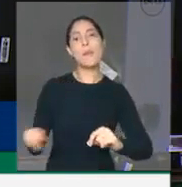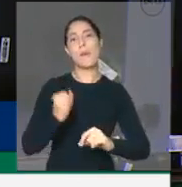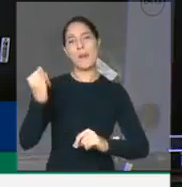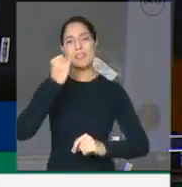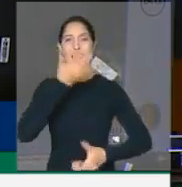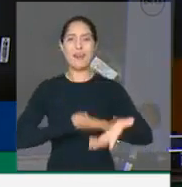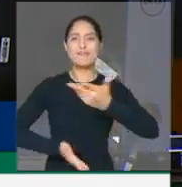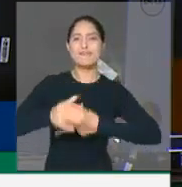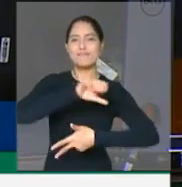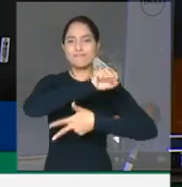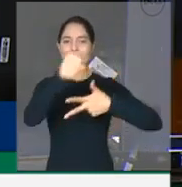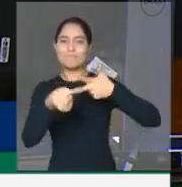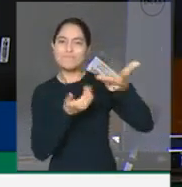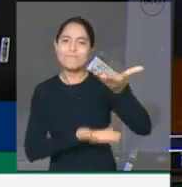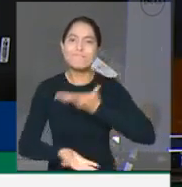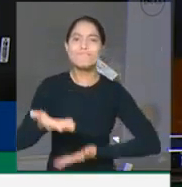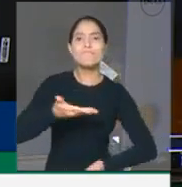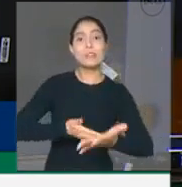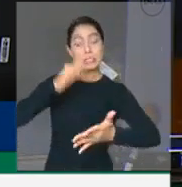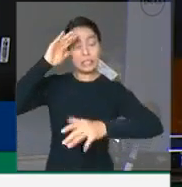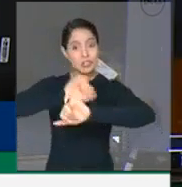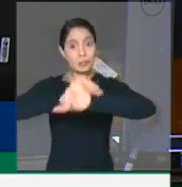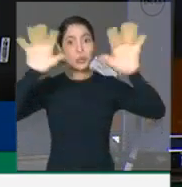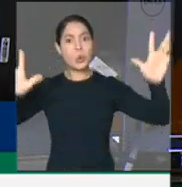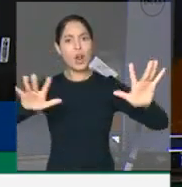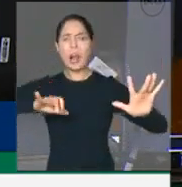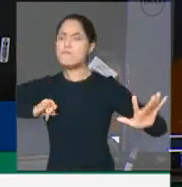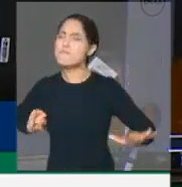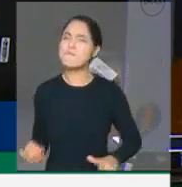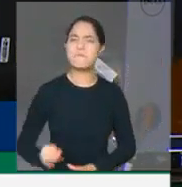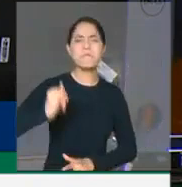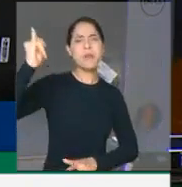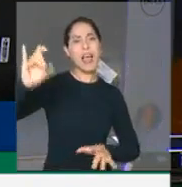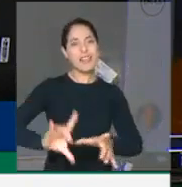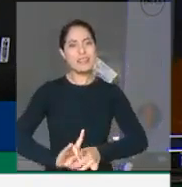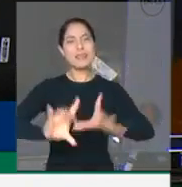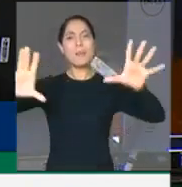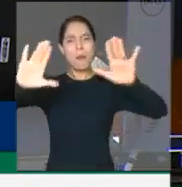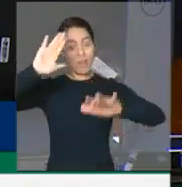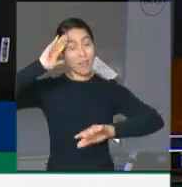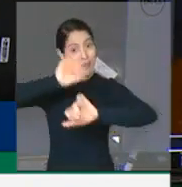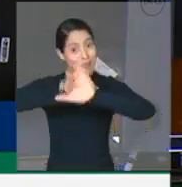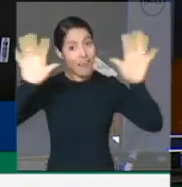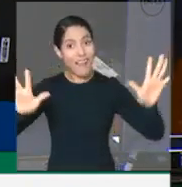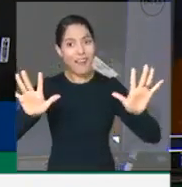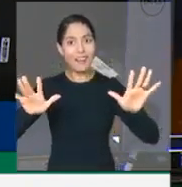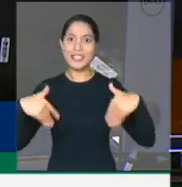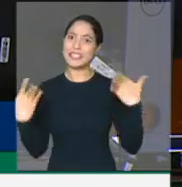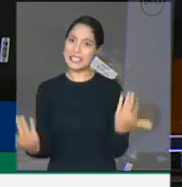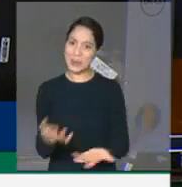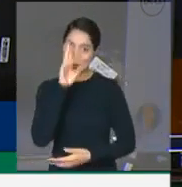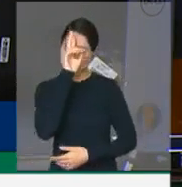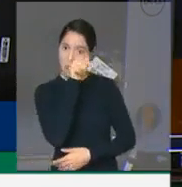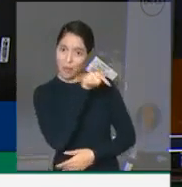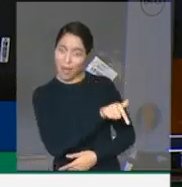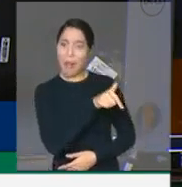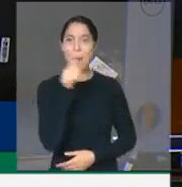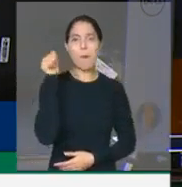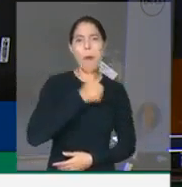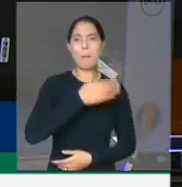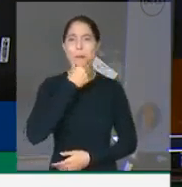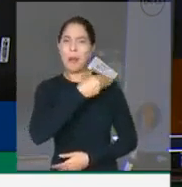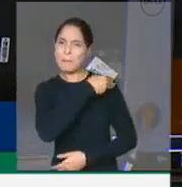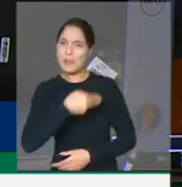poderes significa compreender um pilar fundamental da democracia. As senhoras e senhores ministros do Supremo Tribunal